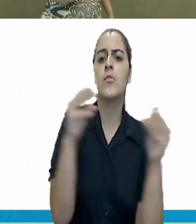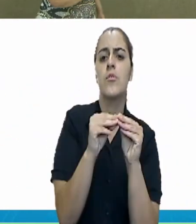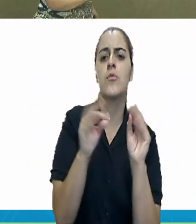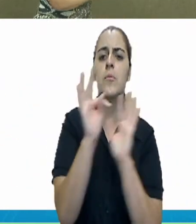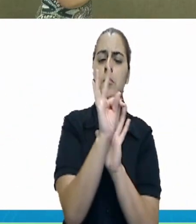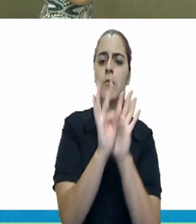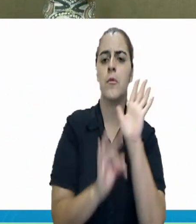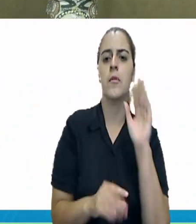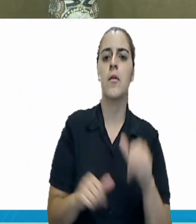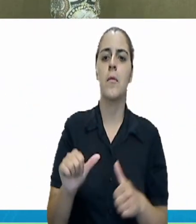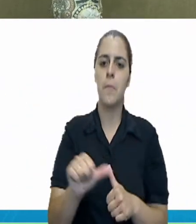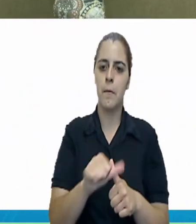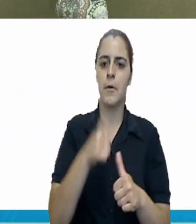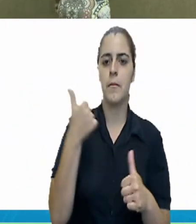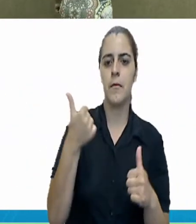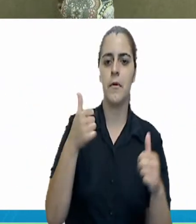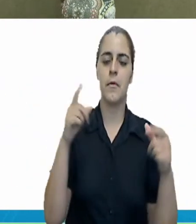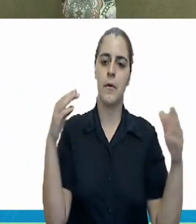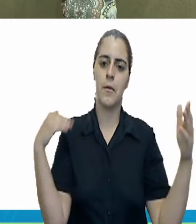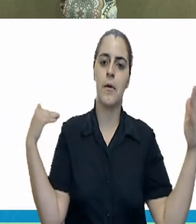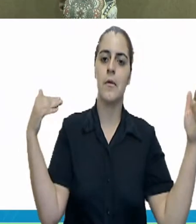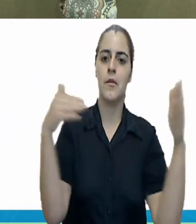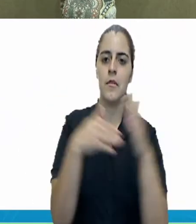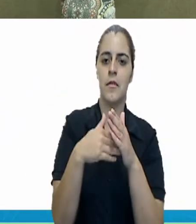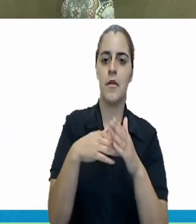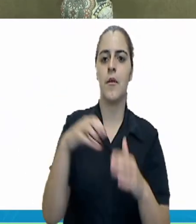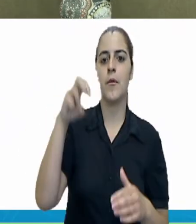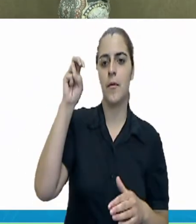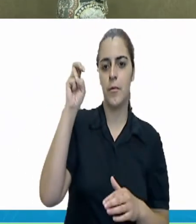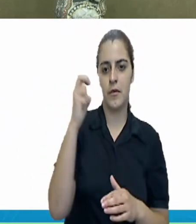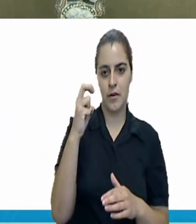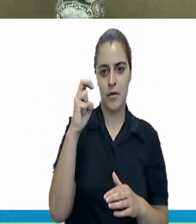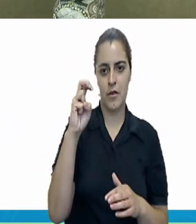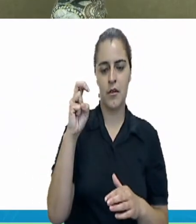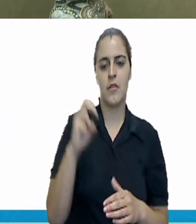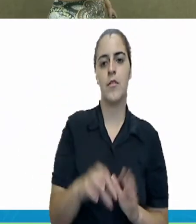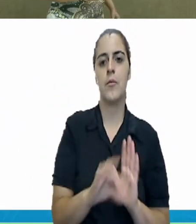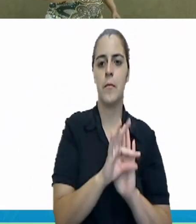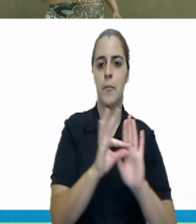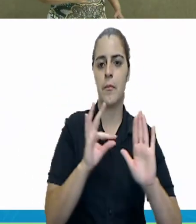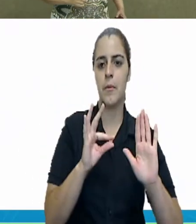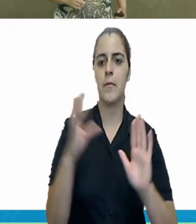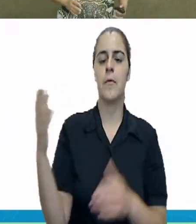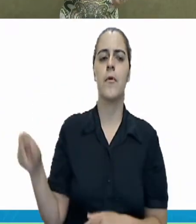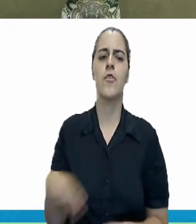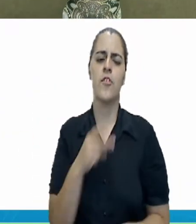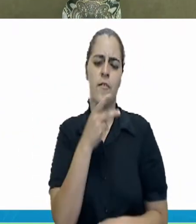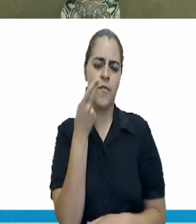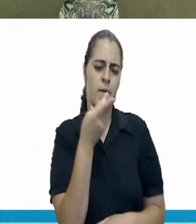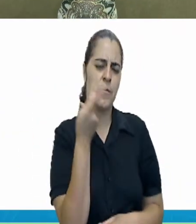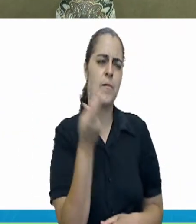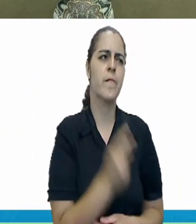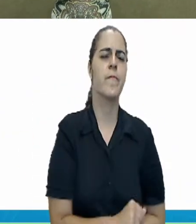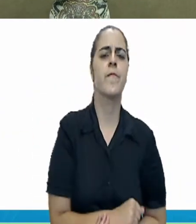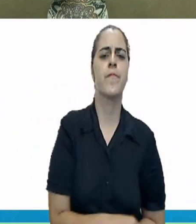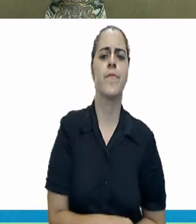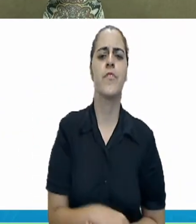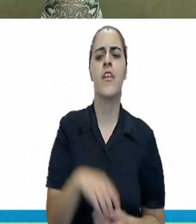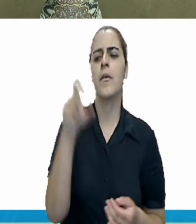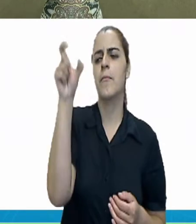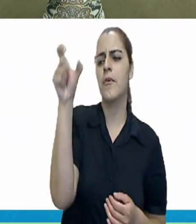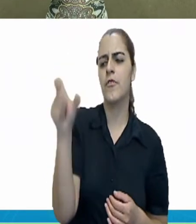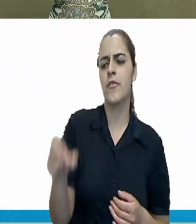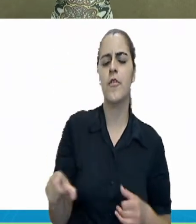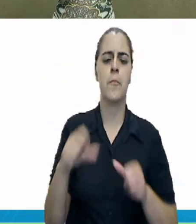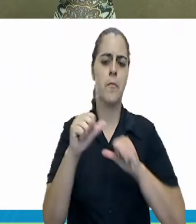do primeiro ao quinto parágrafo, onde conta que a Hilley